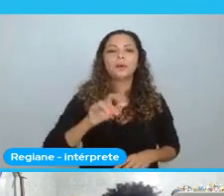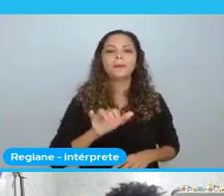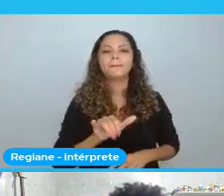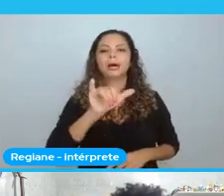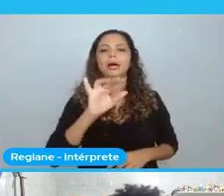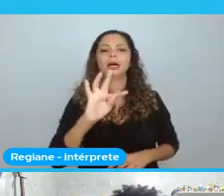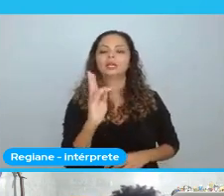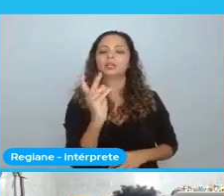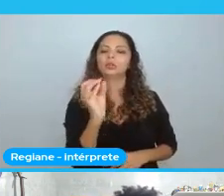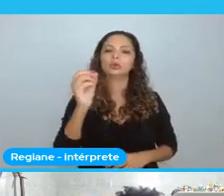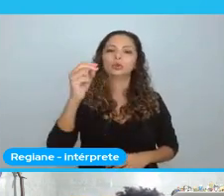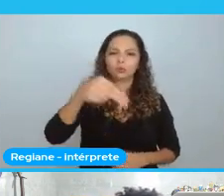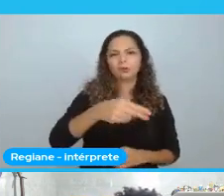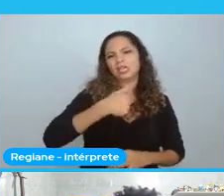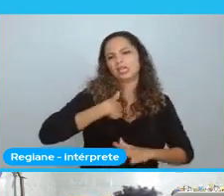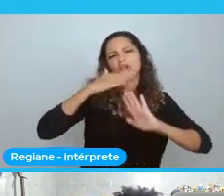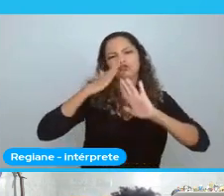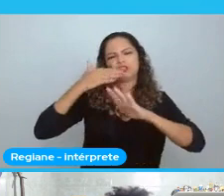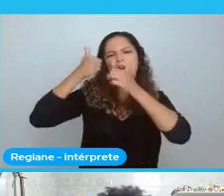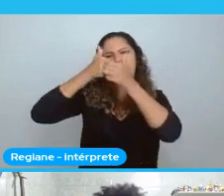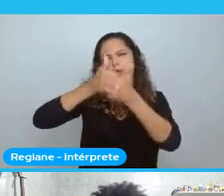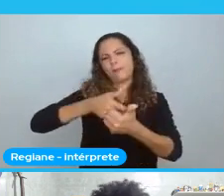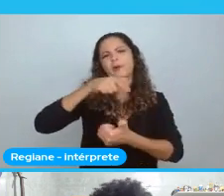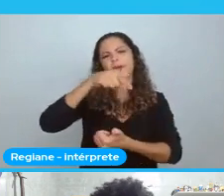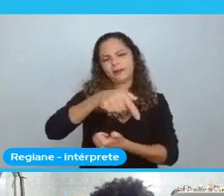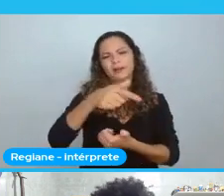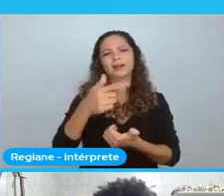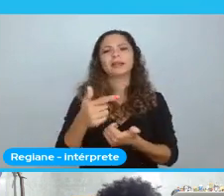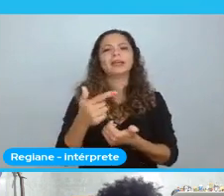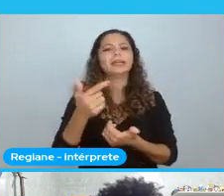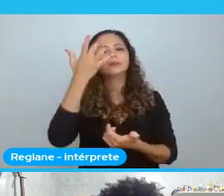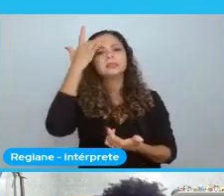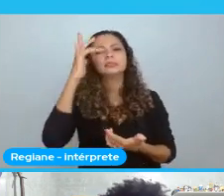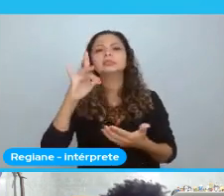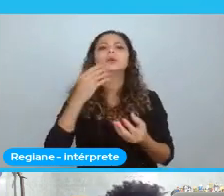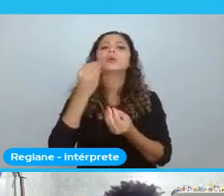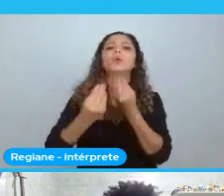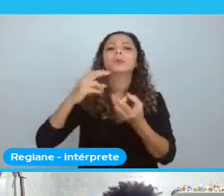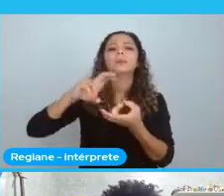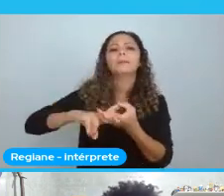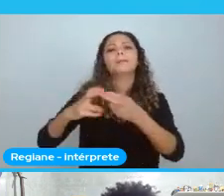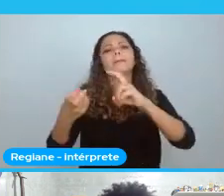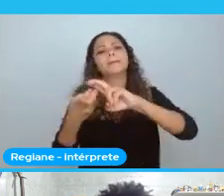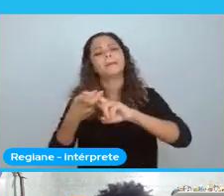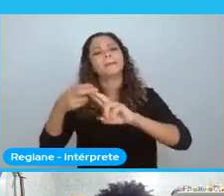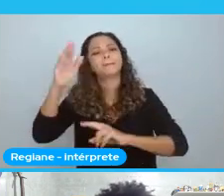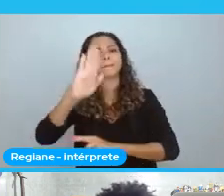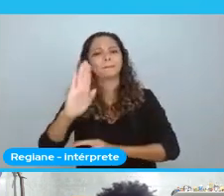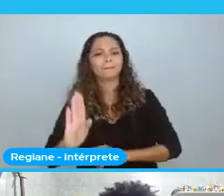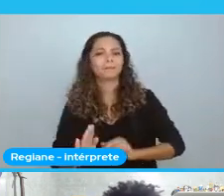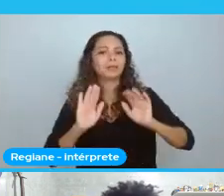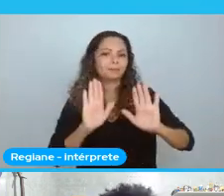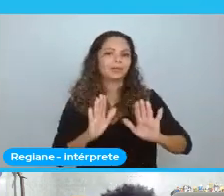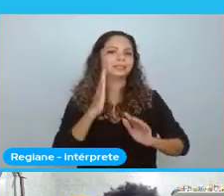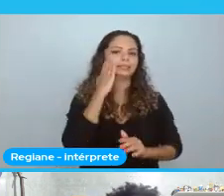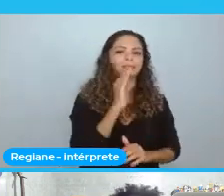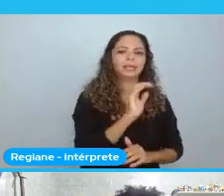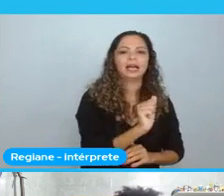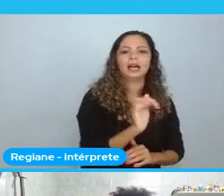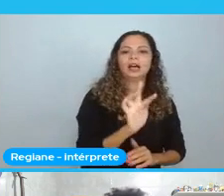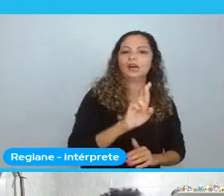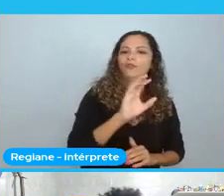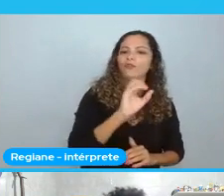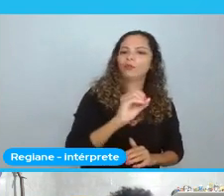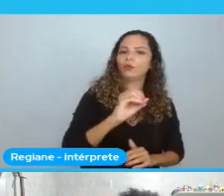estava louca. Eu não sabia bem o que era uma Python Brasil. Mas, eu sabia que a Afropython tinha falado na Python Brasil. Aí, eu fiz a minha